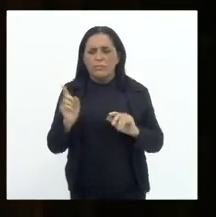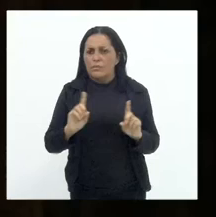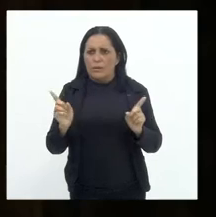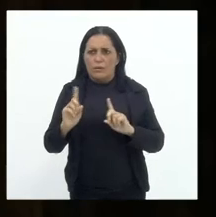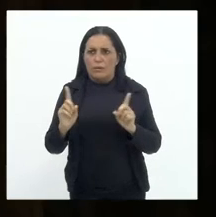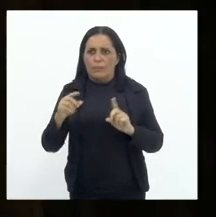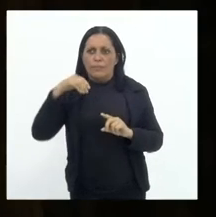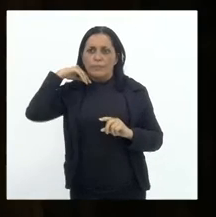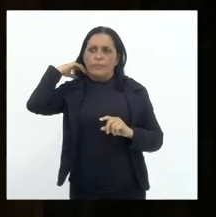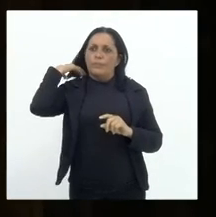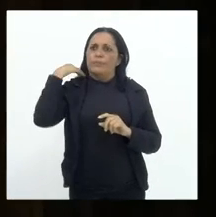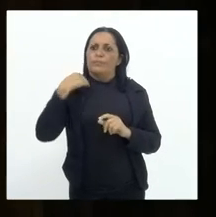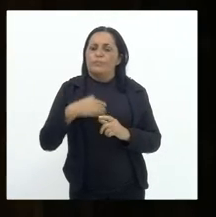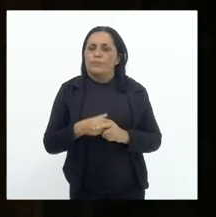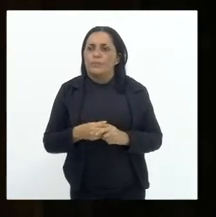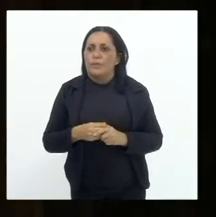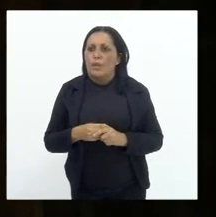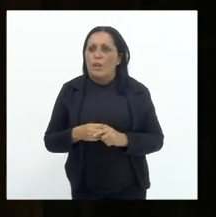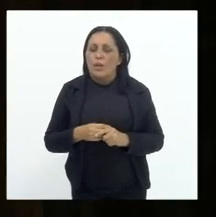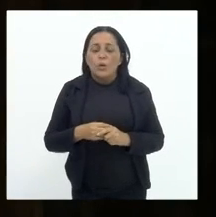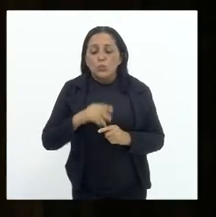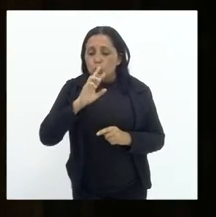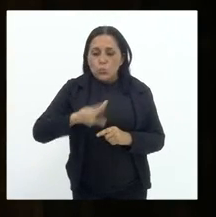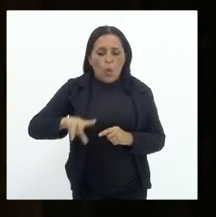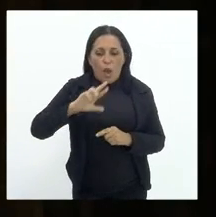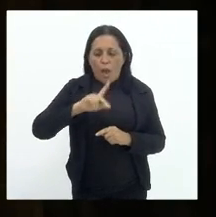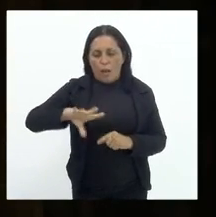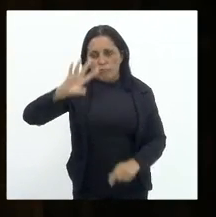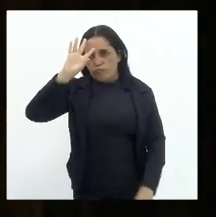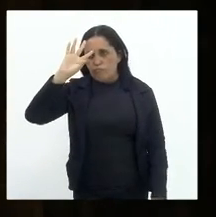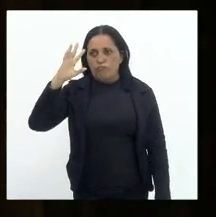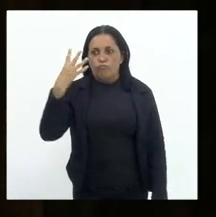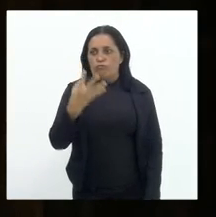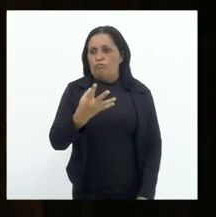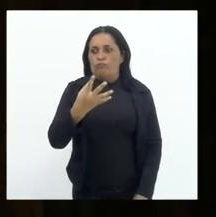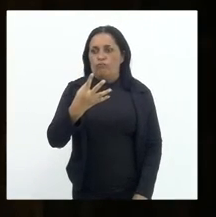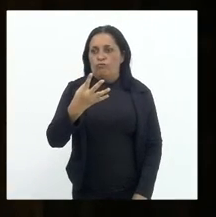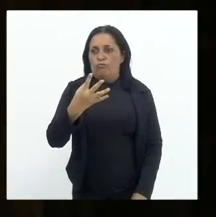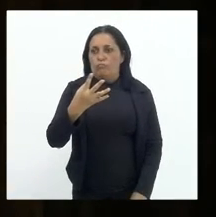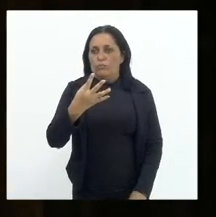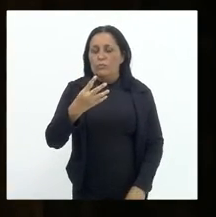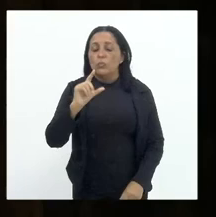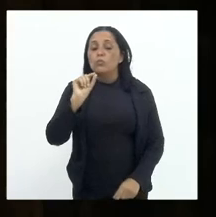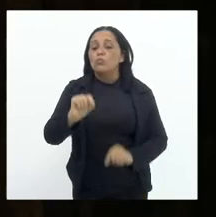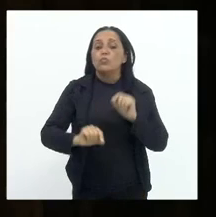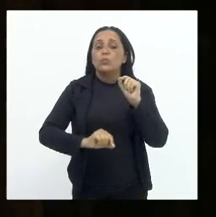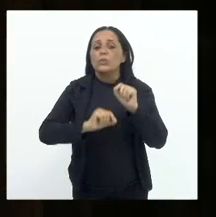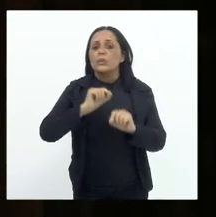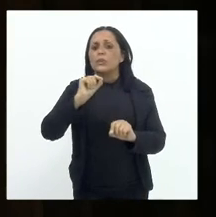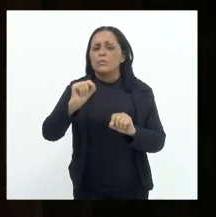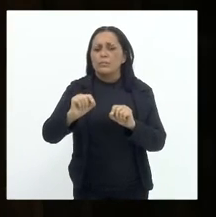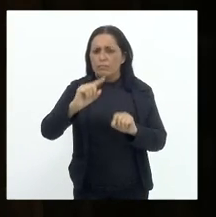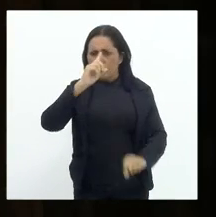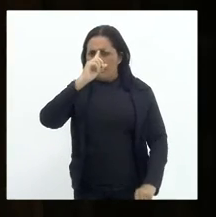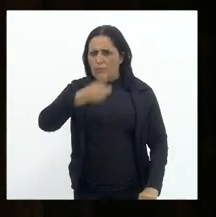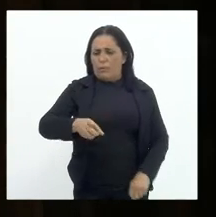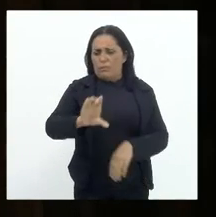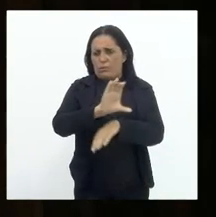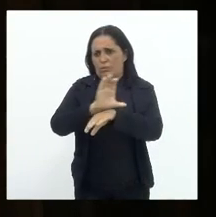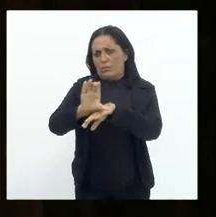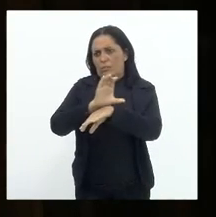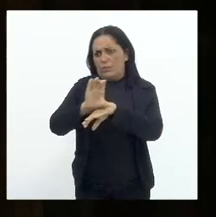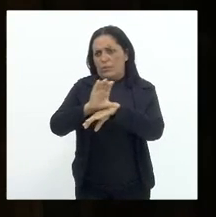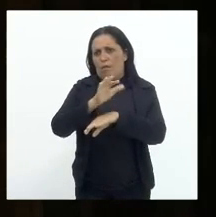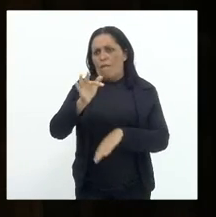porque não é essa a decisão, não é isso que leciona a Constituição Federal.